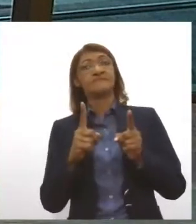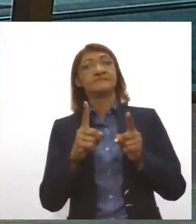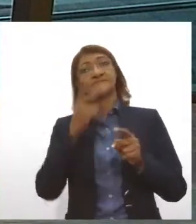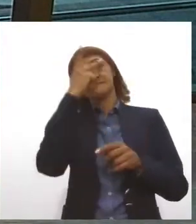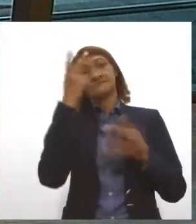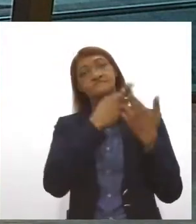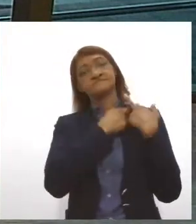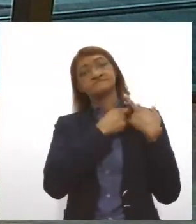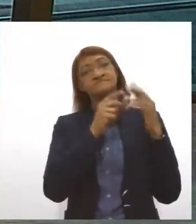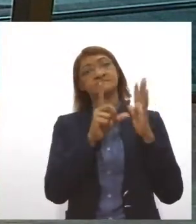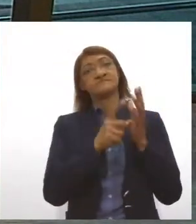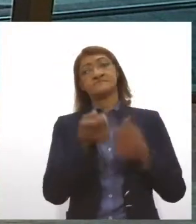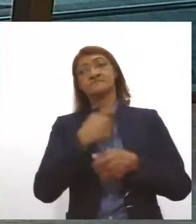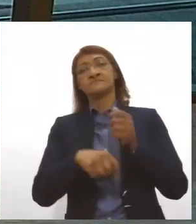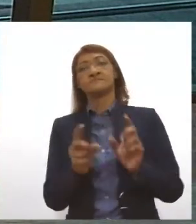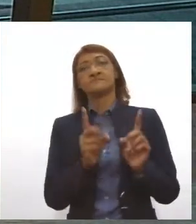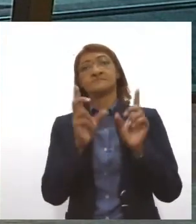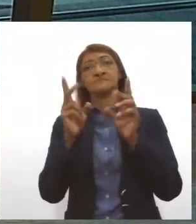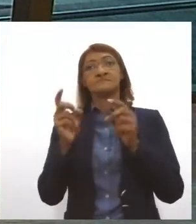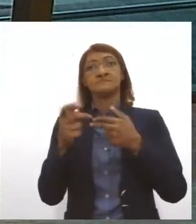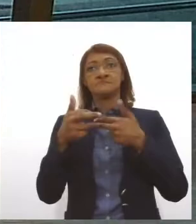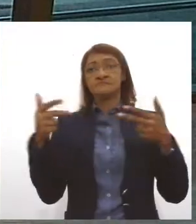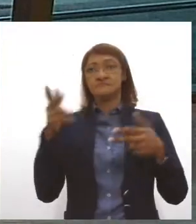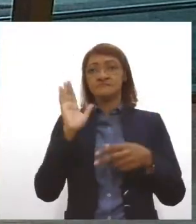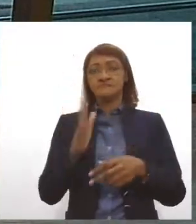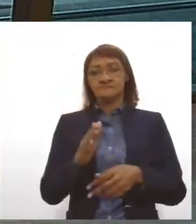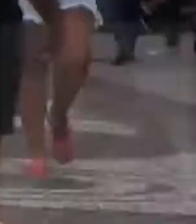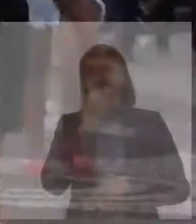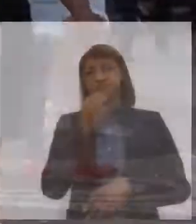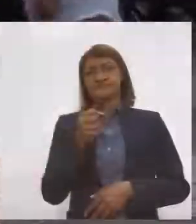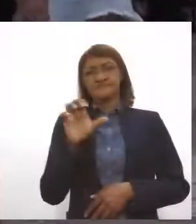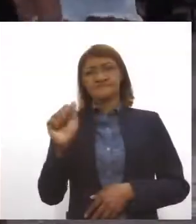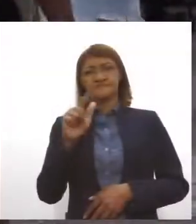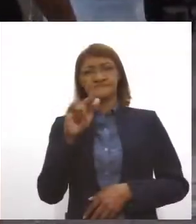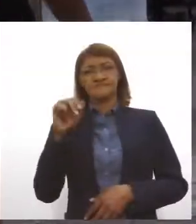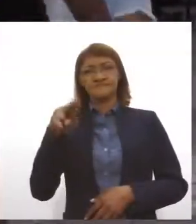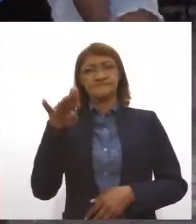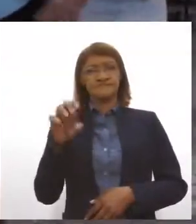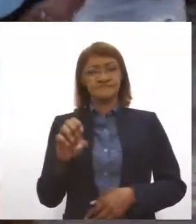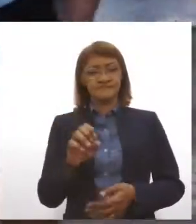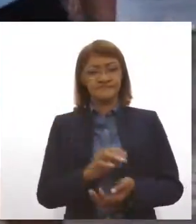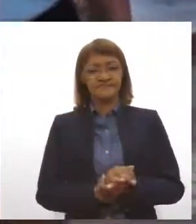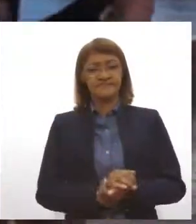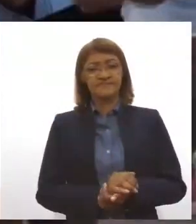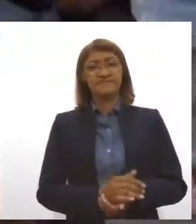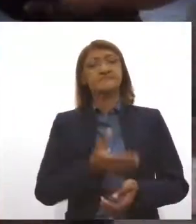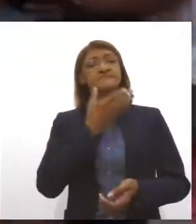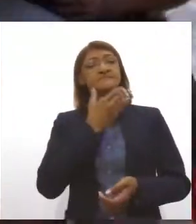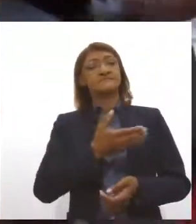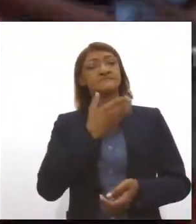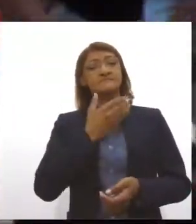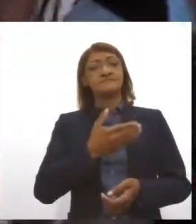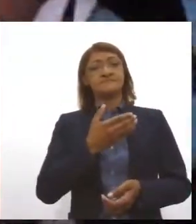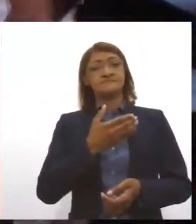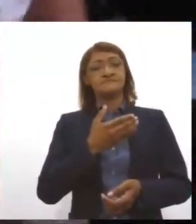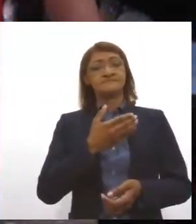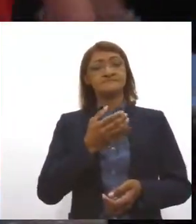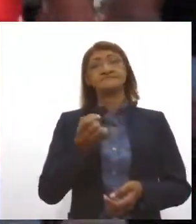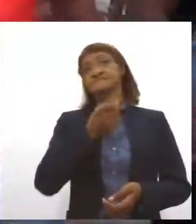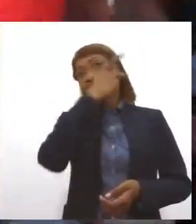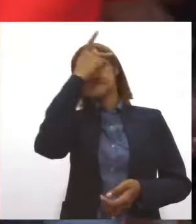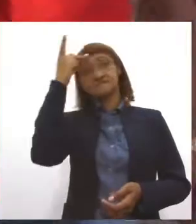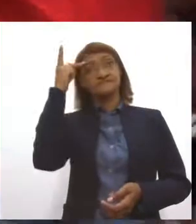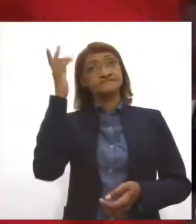Quem traz essa informação pra gente é a repórter Aline Braga. O Natal, que para muitas pessoas é uma oportunidade de festejar em